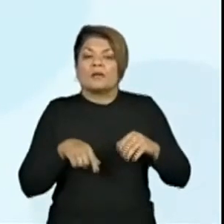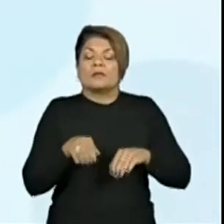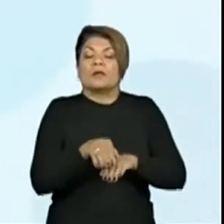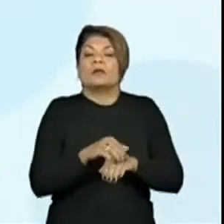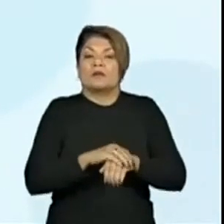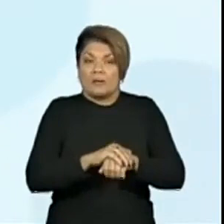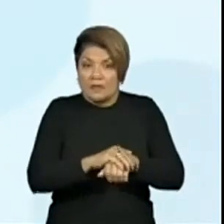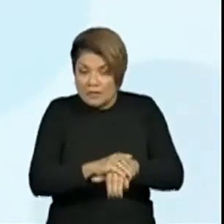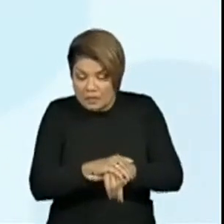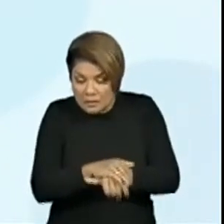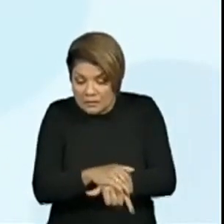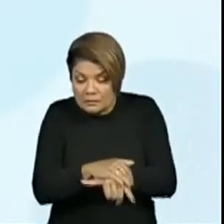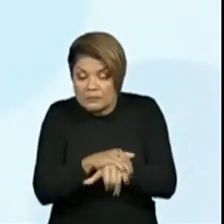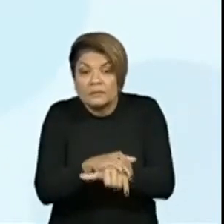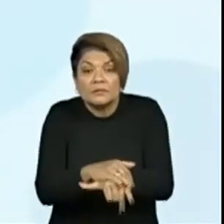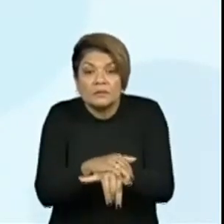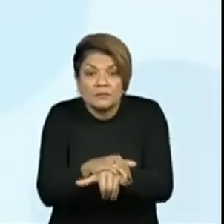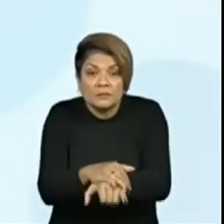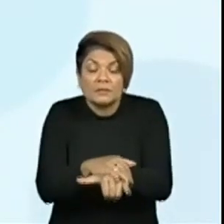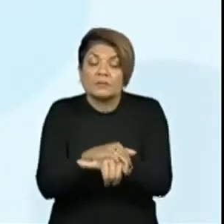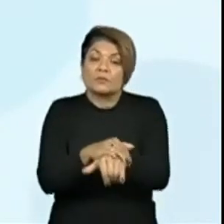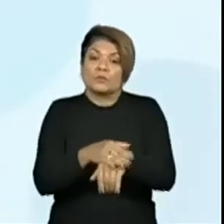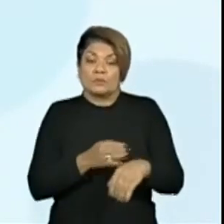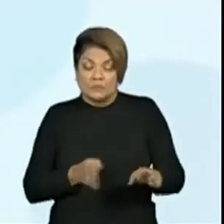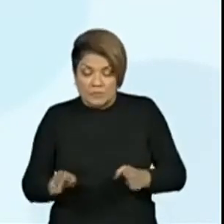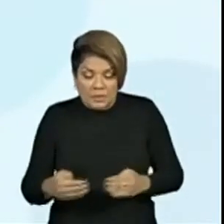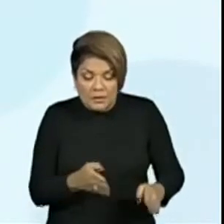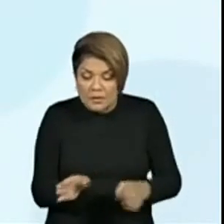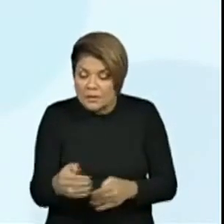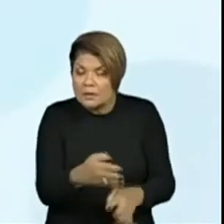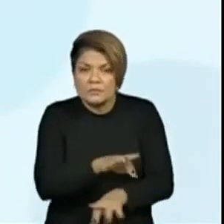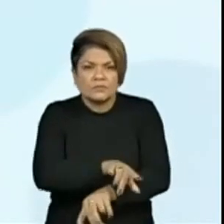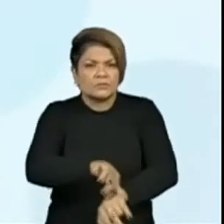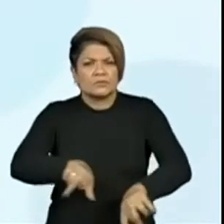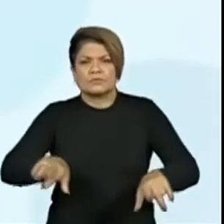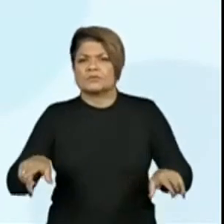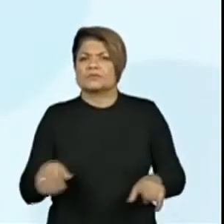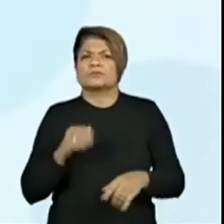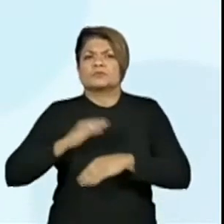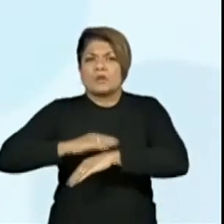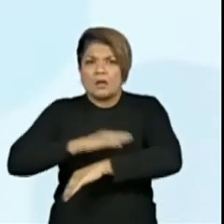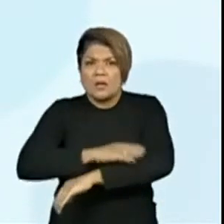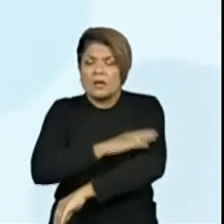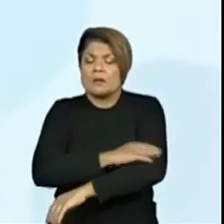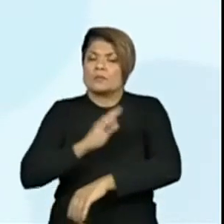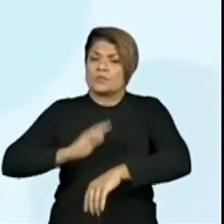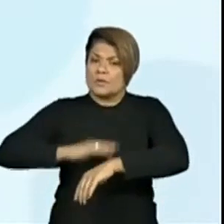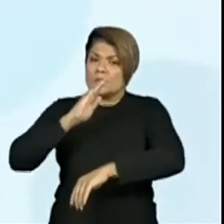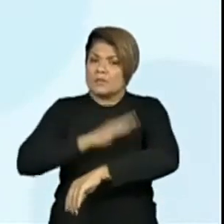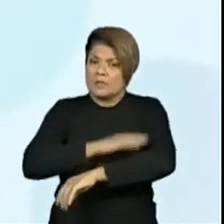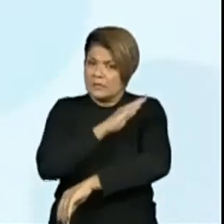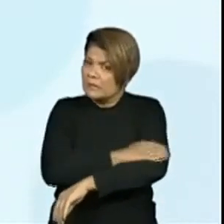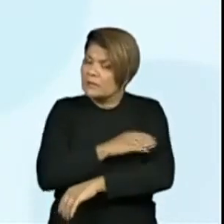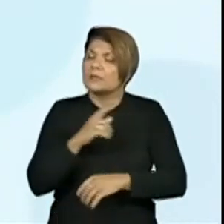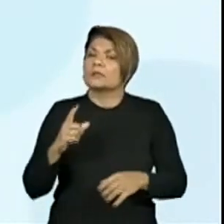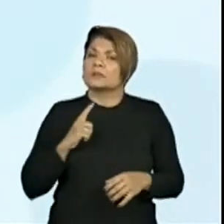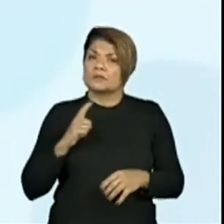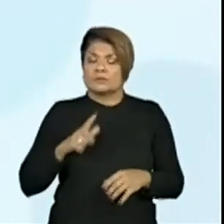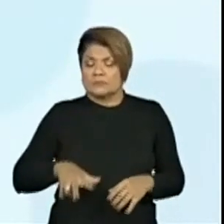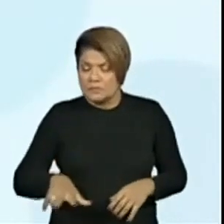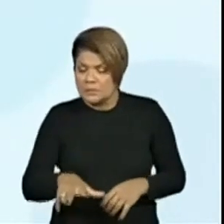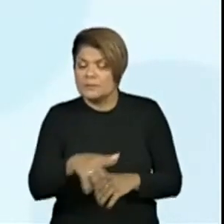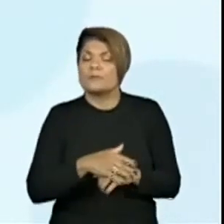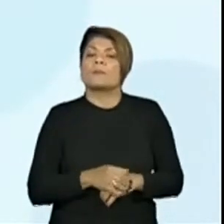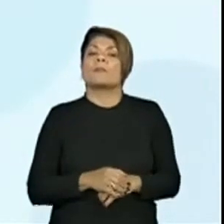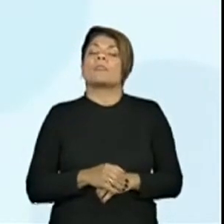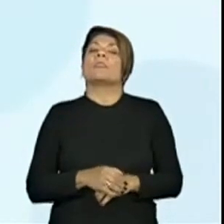rãs, sapos, diversos peixes. Entre outras espécies. E aqui começa a descrição